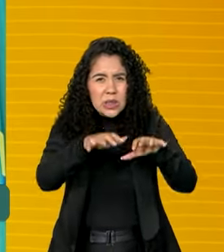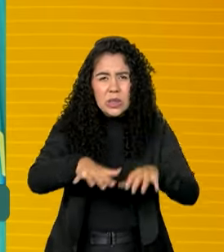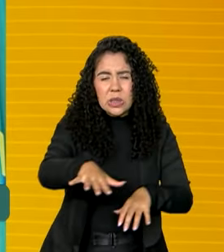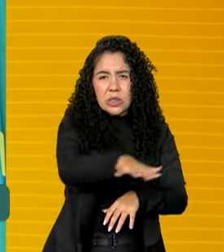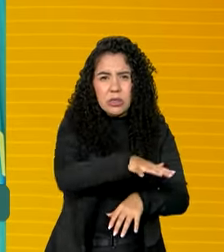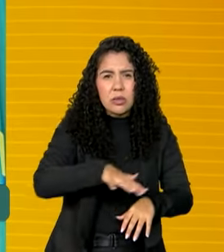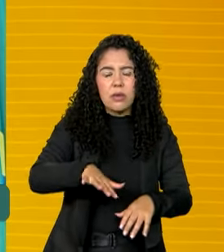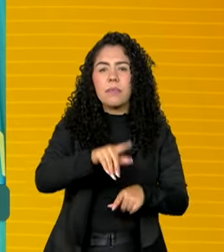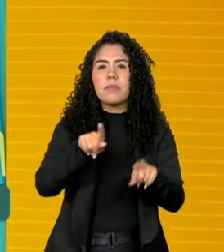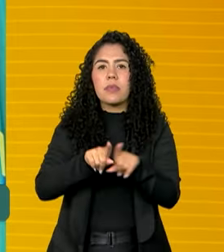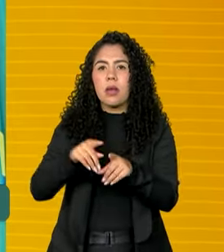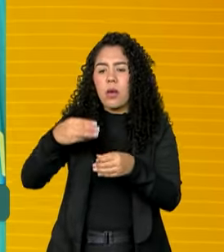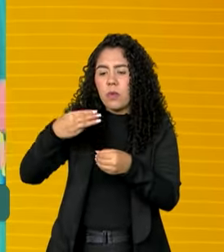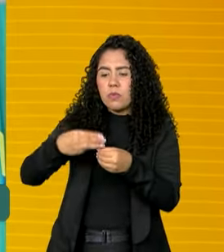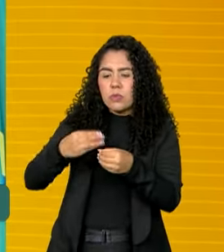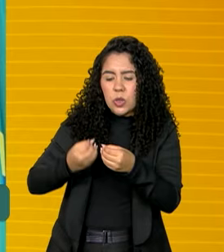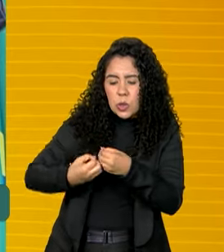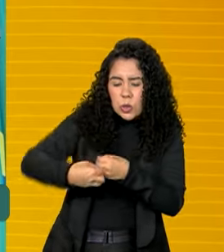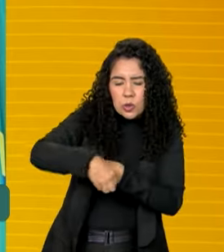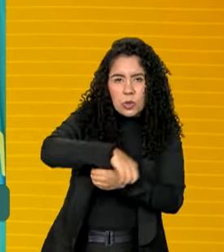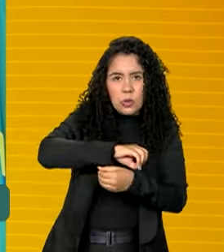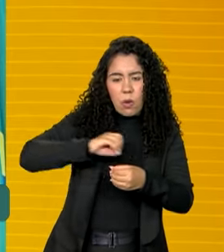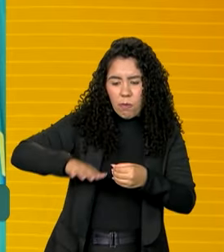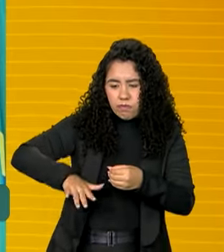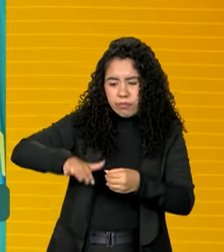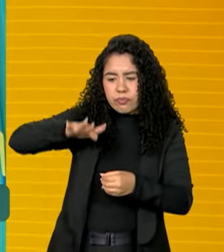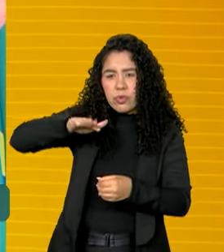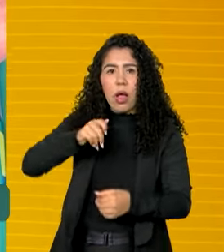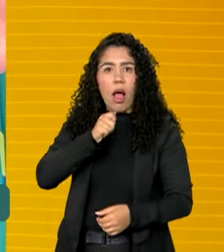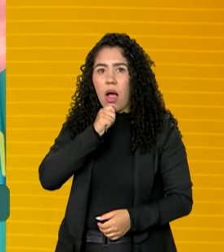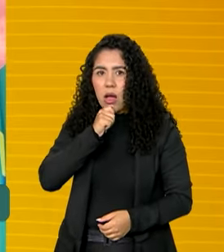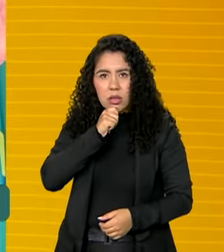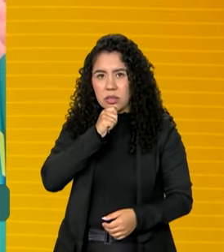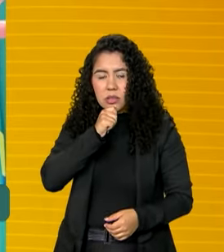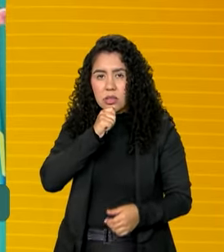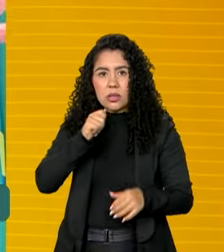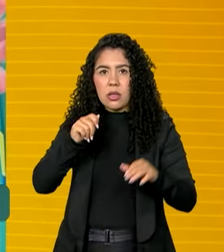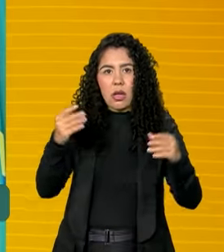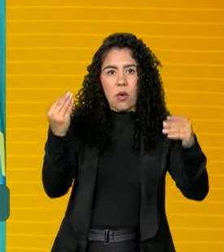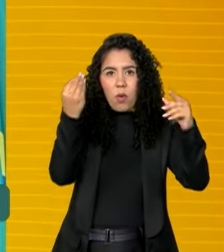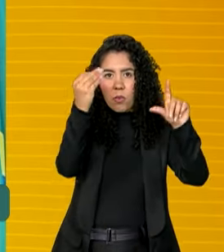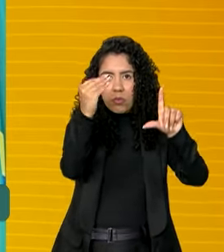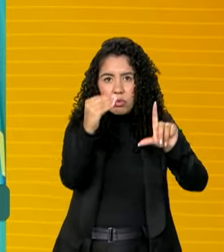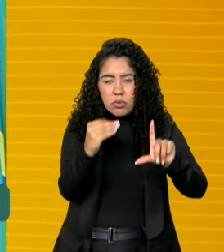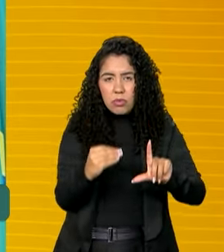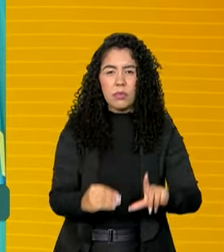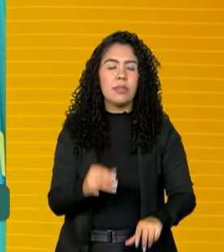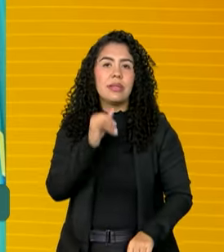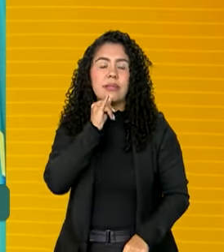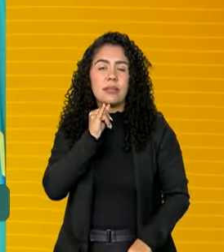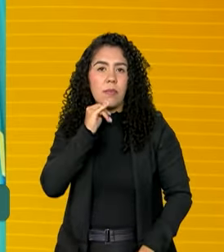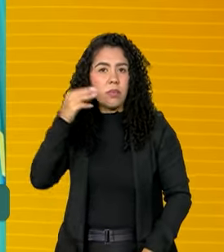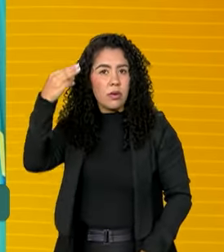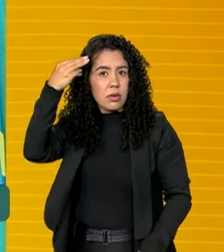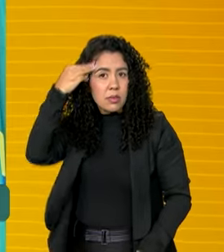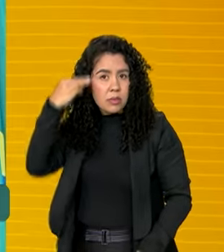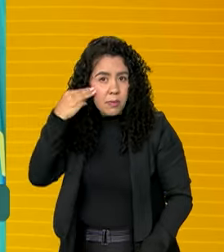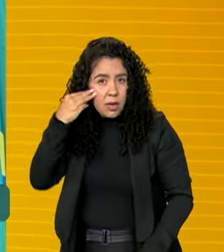chamada mancha de inundação não captou determinadas regiões que foram alagadas, como por exemplo Santa Maria,